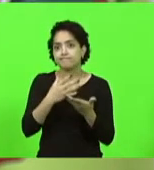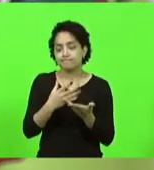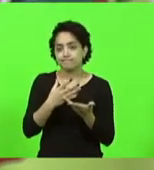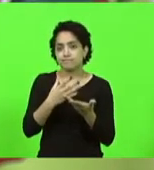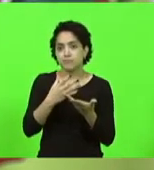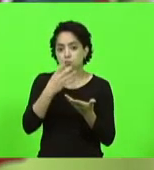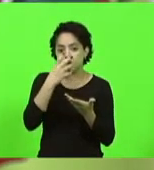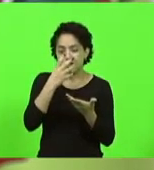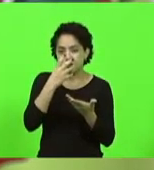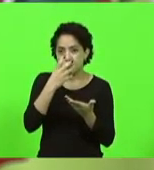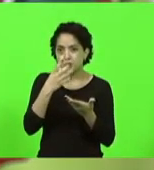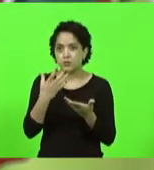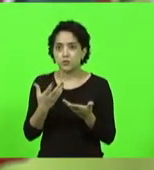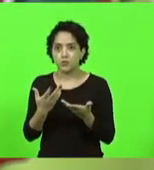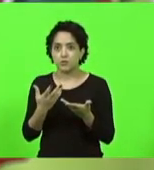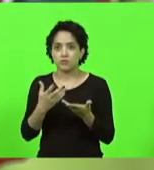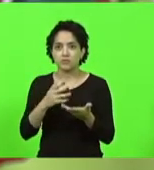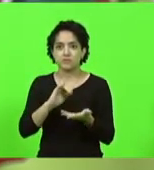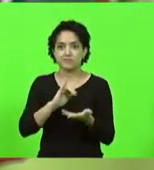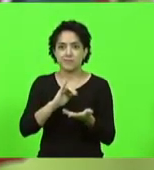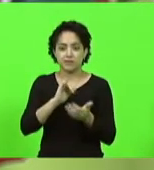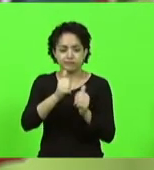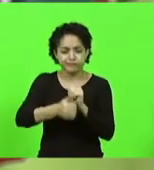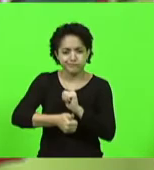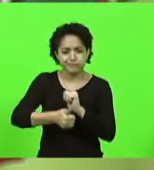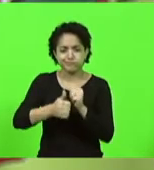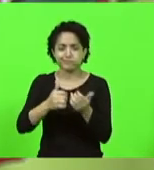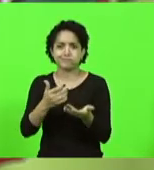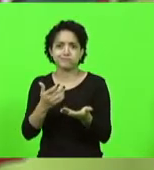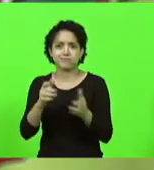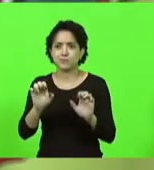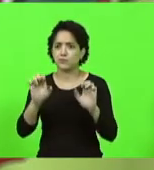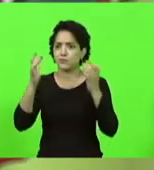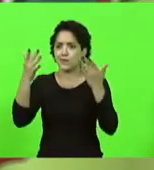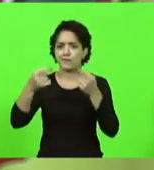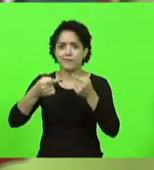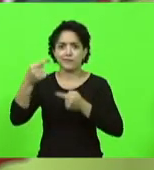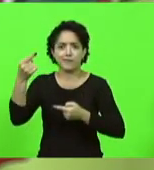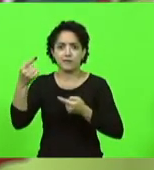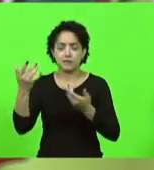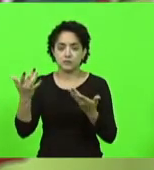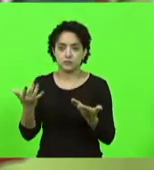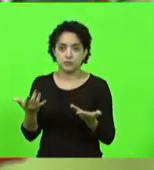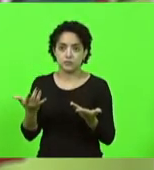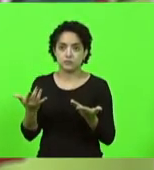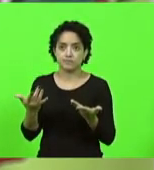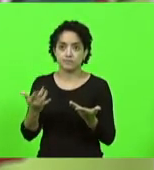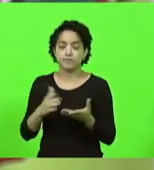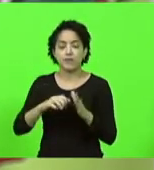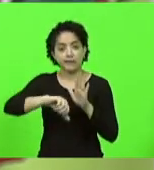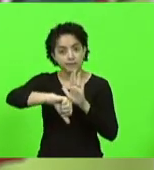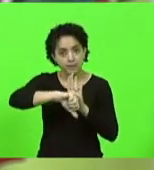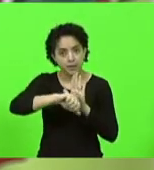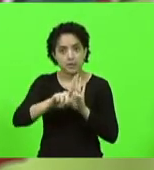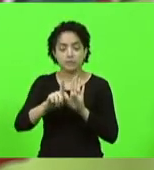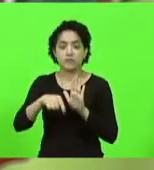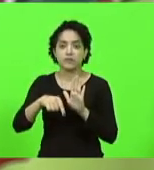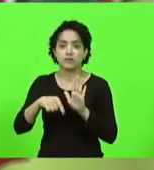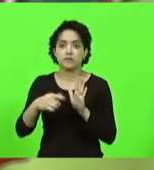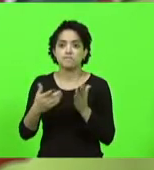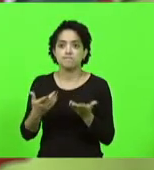atividade que eu não chamo isso nem de evento para mim é um ato efetivamente criminoso que foi